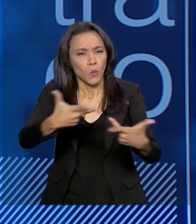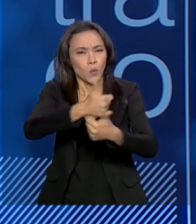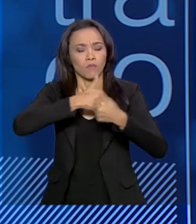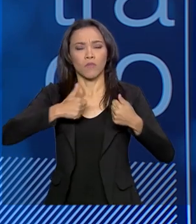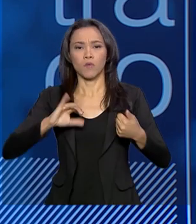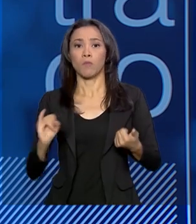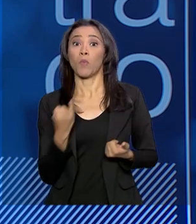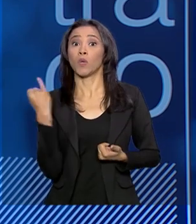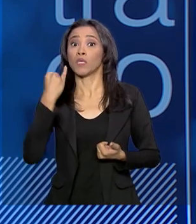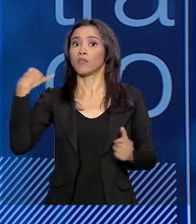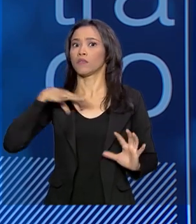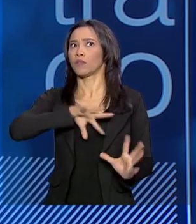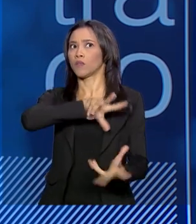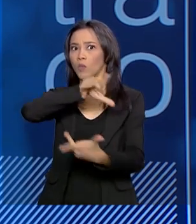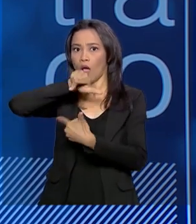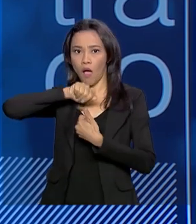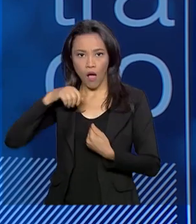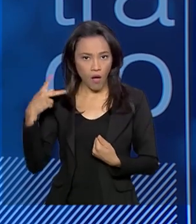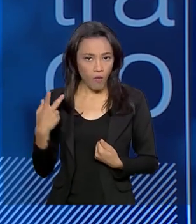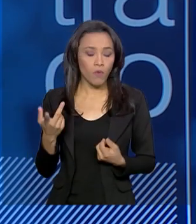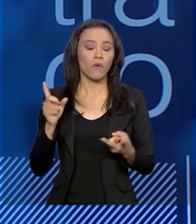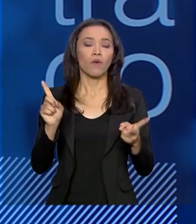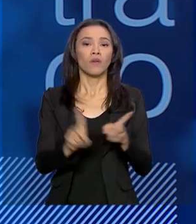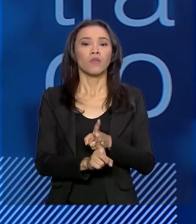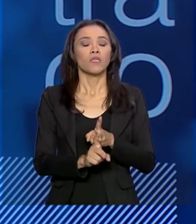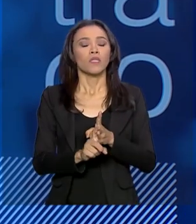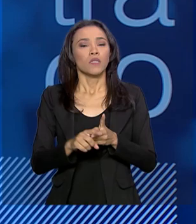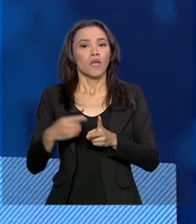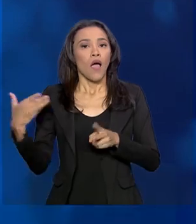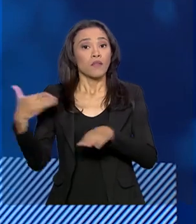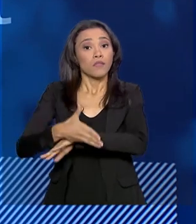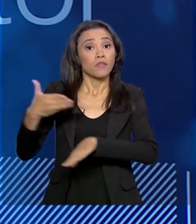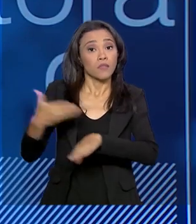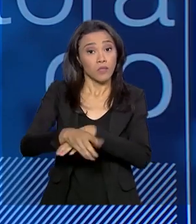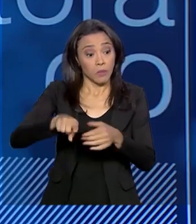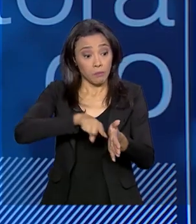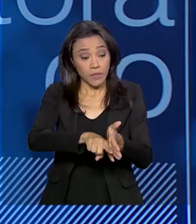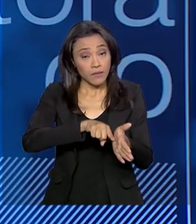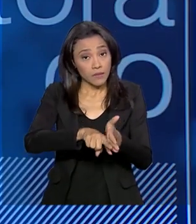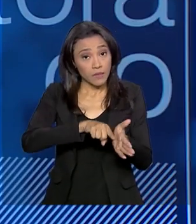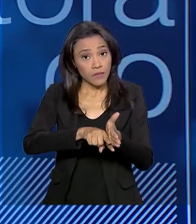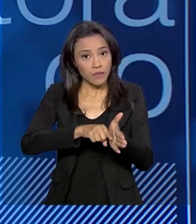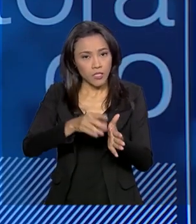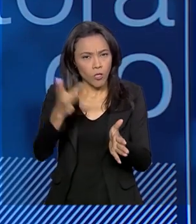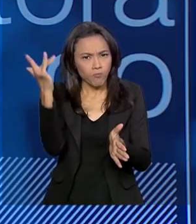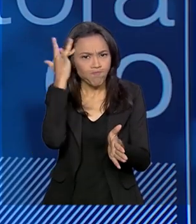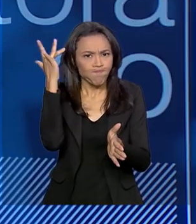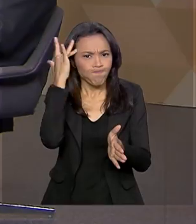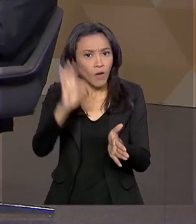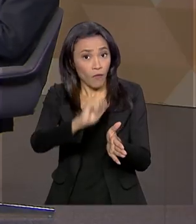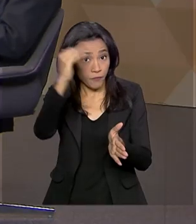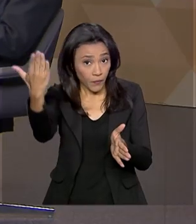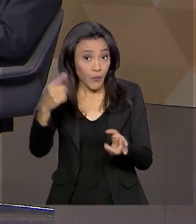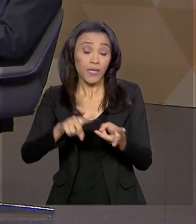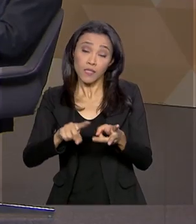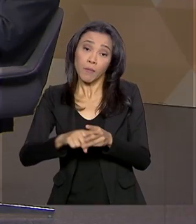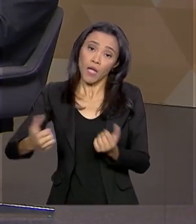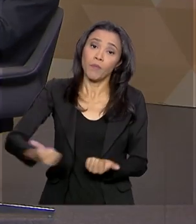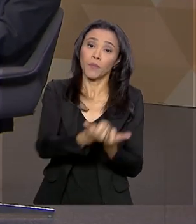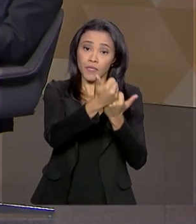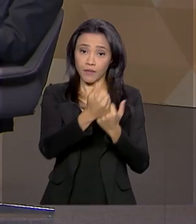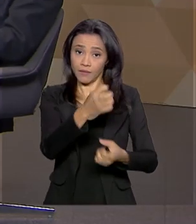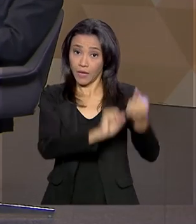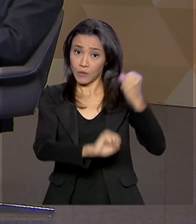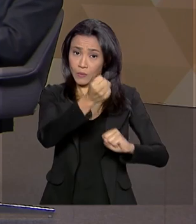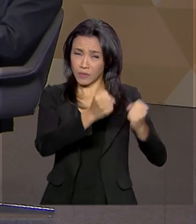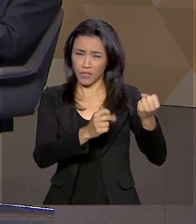internacional, acesso a pesquisas de alta qualidade lá fora, e a colaboração com a indústria. E quando